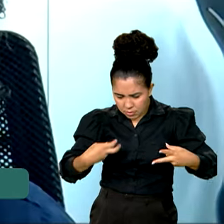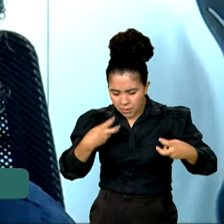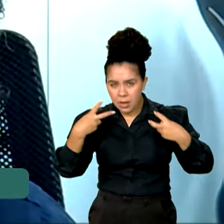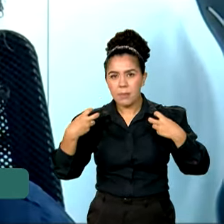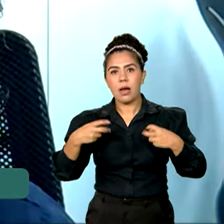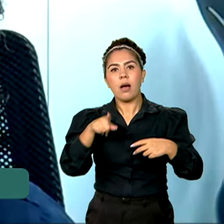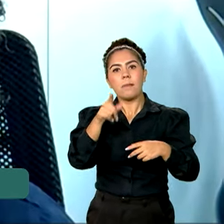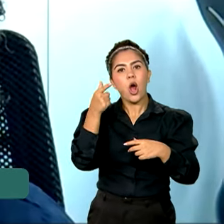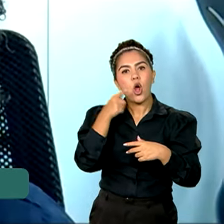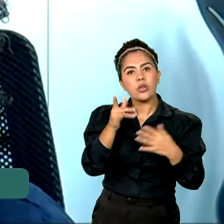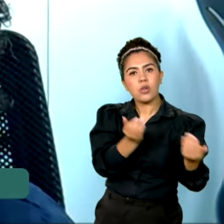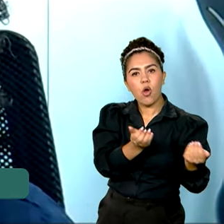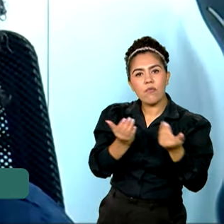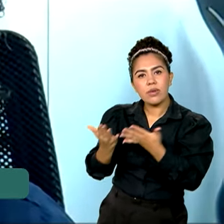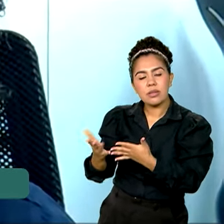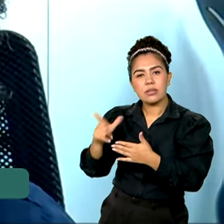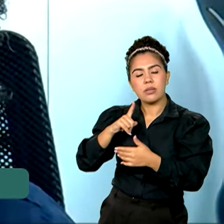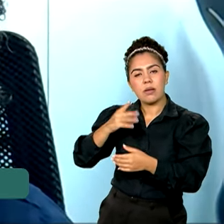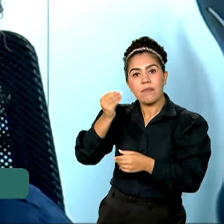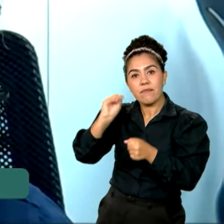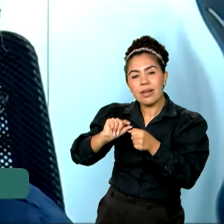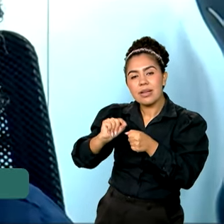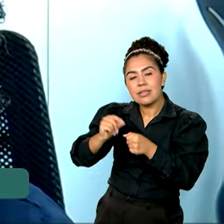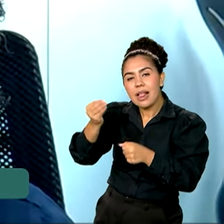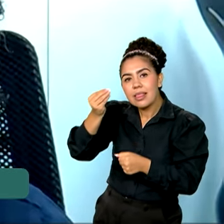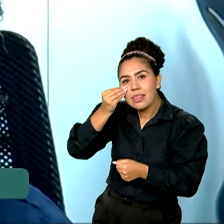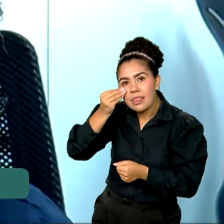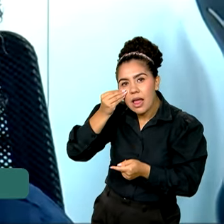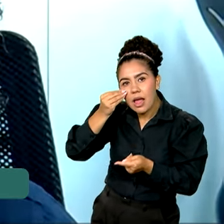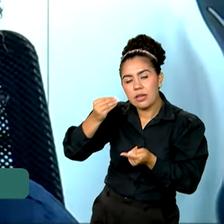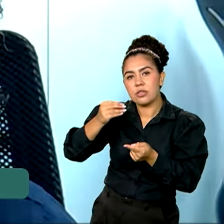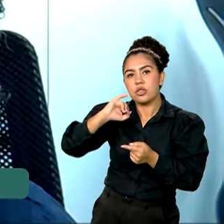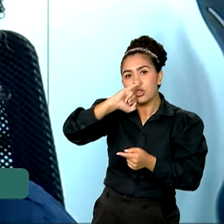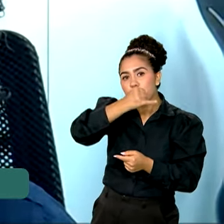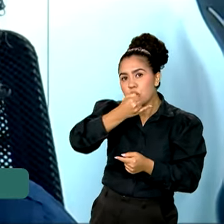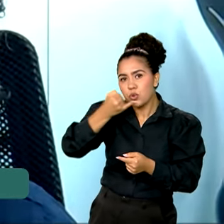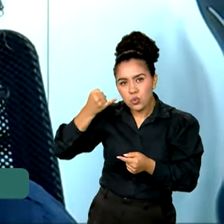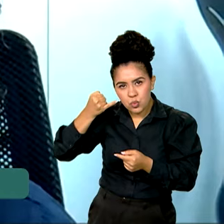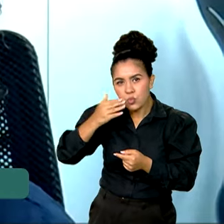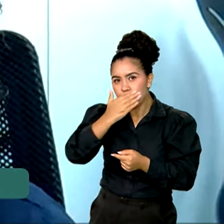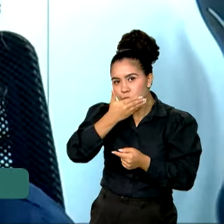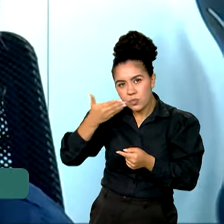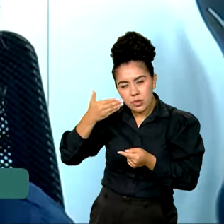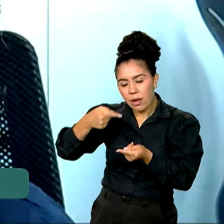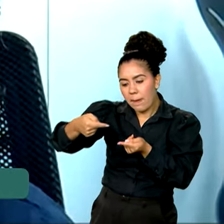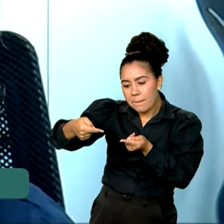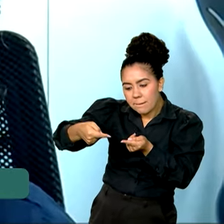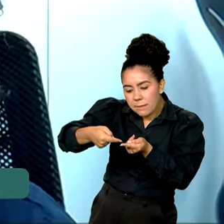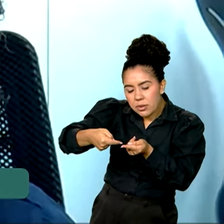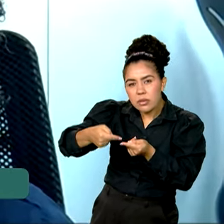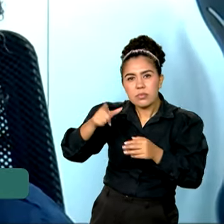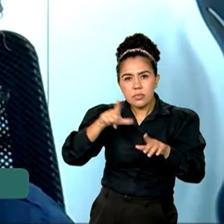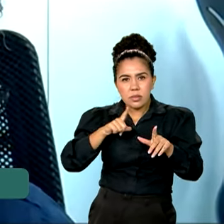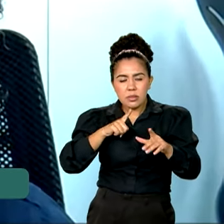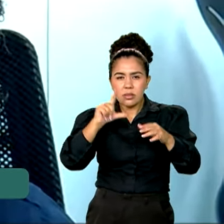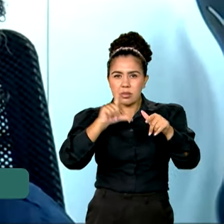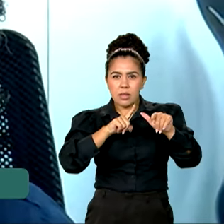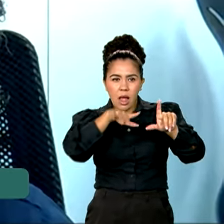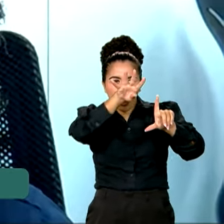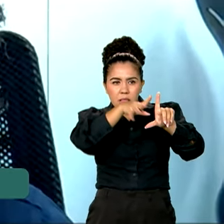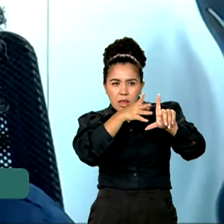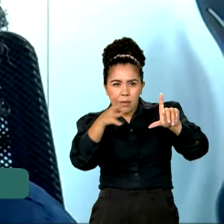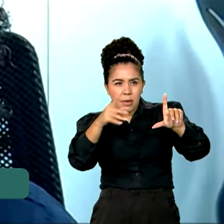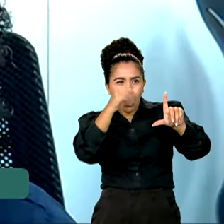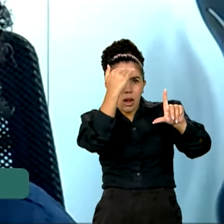ofertar para ela o teste de glicemia, né, em jejum. E aí a gente conseguir olhar para esses valores, né, após a realização do